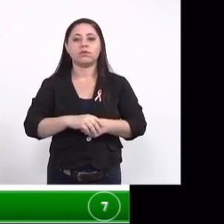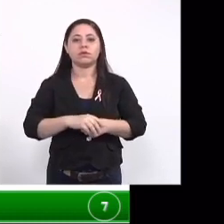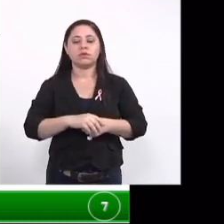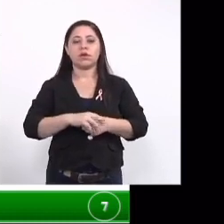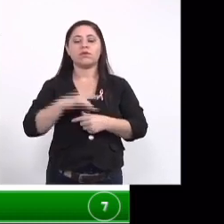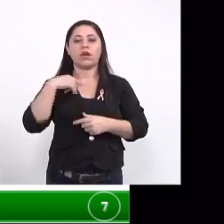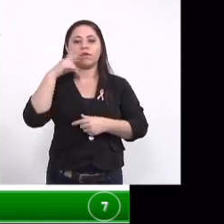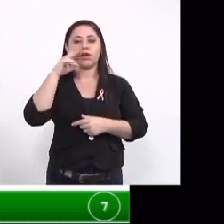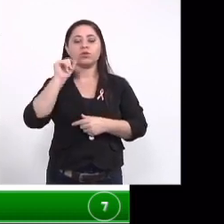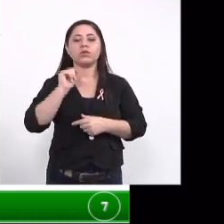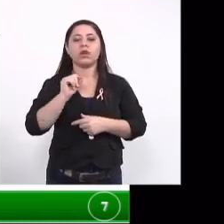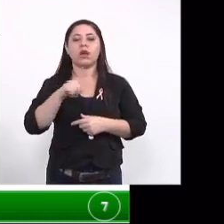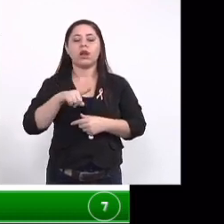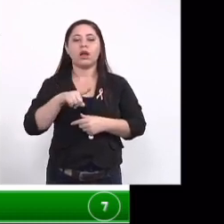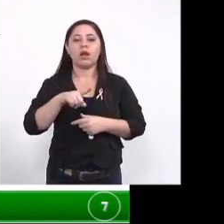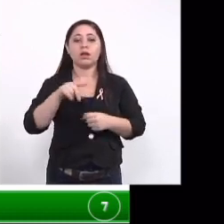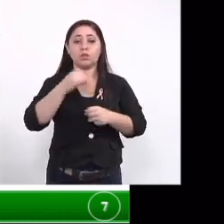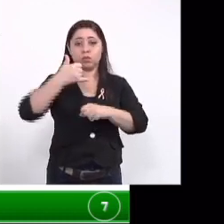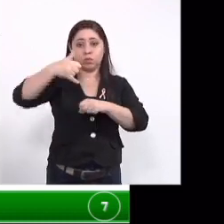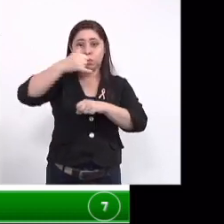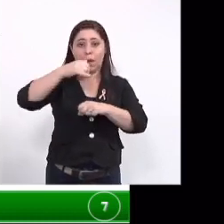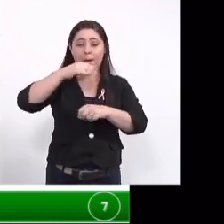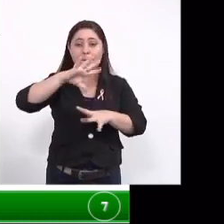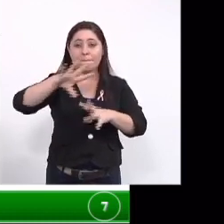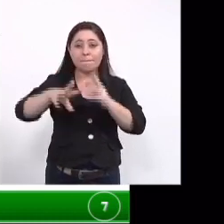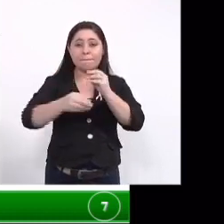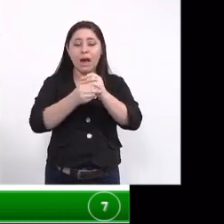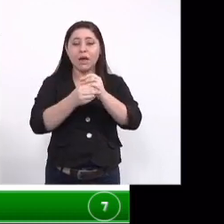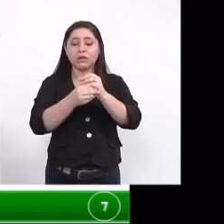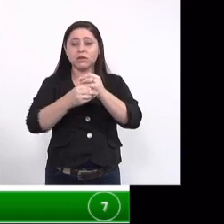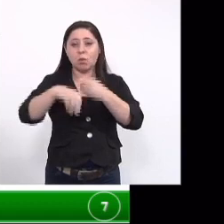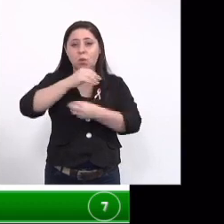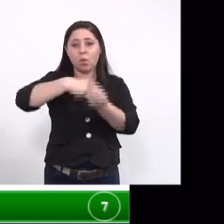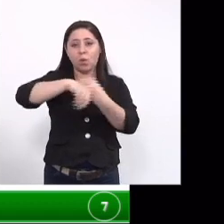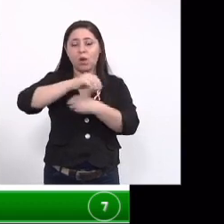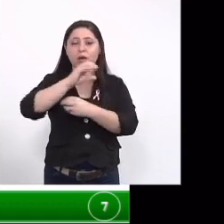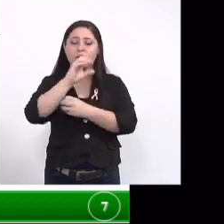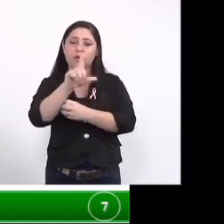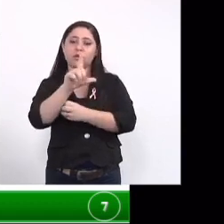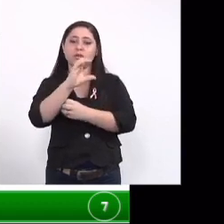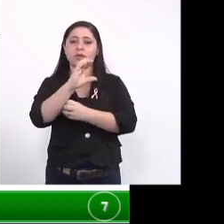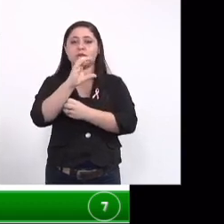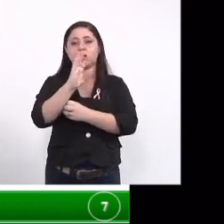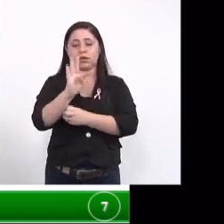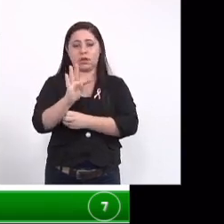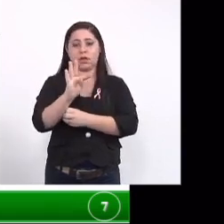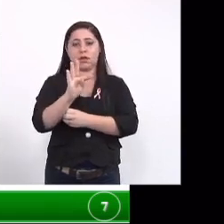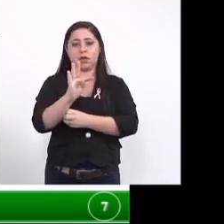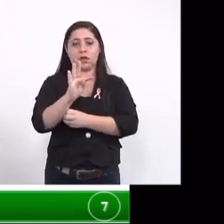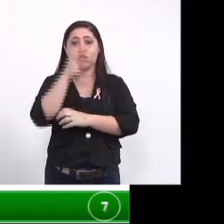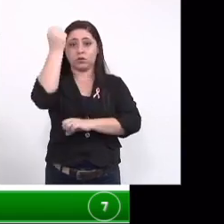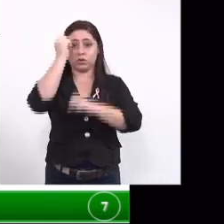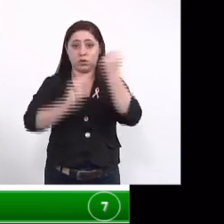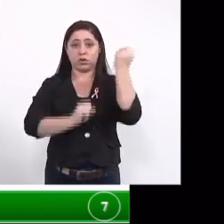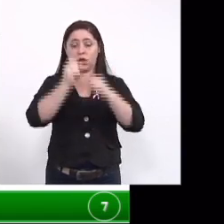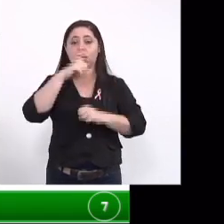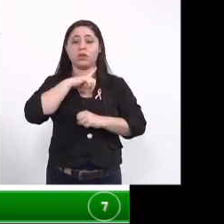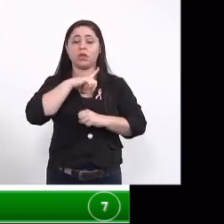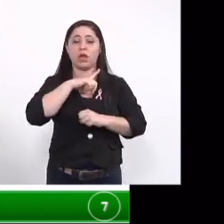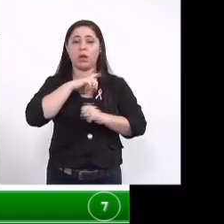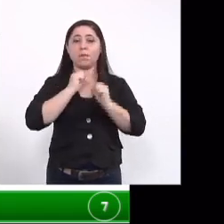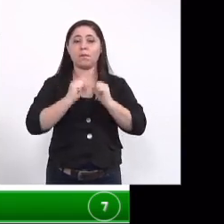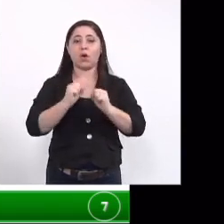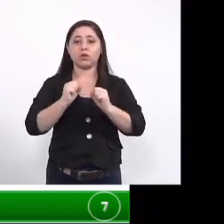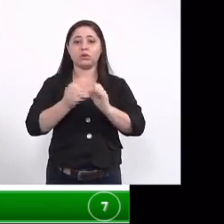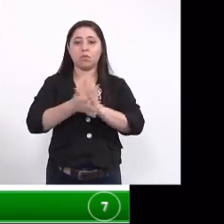o produto que nós sintetizamos mais o LCCT que é o produto da indústria tem uma atividade larvicida